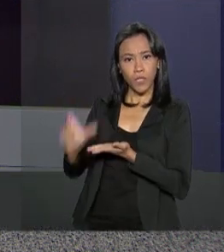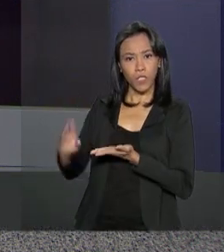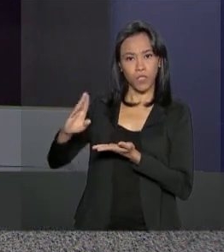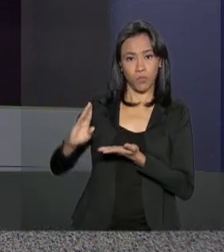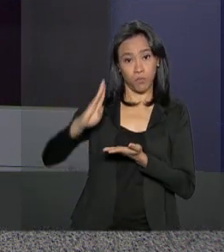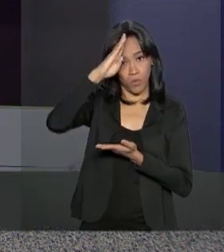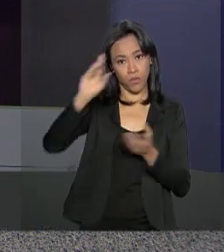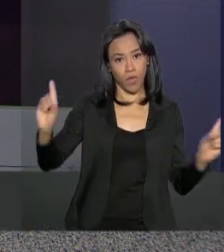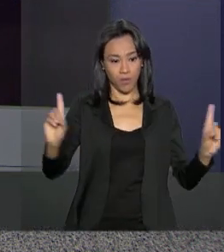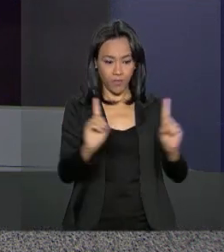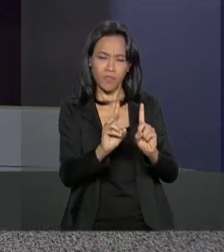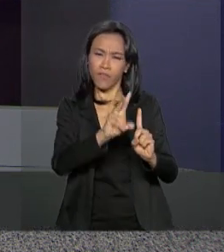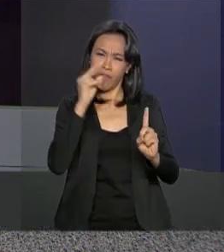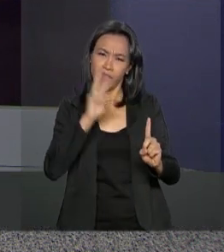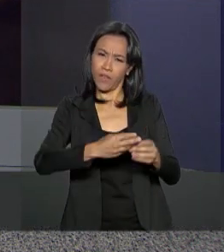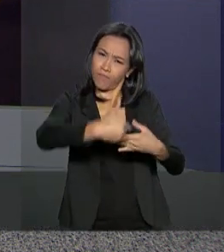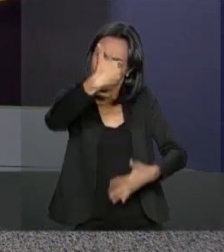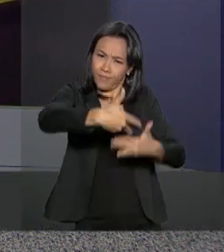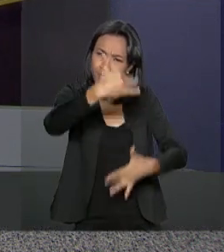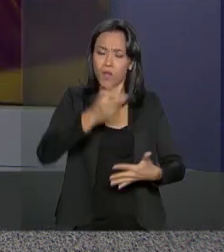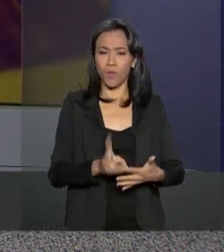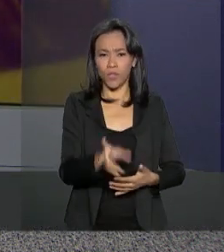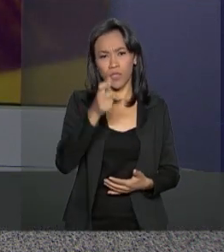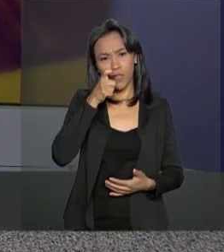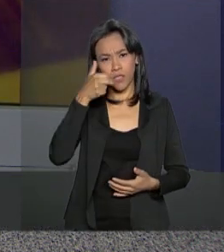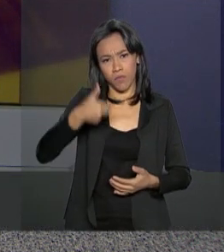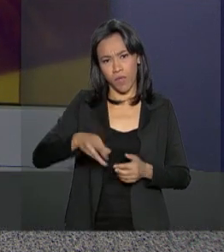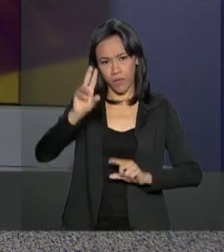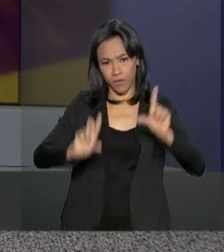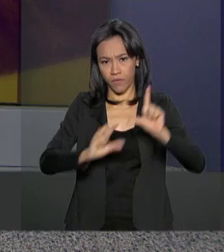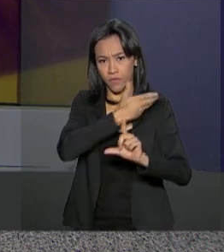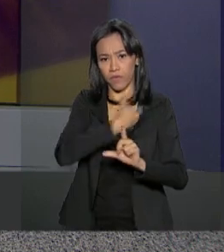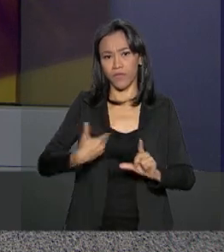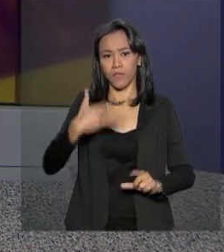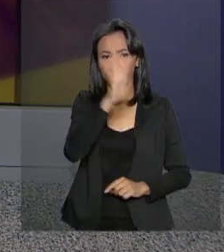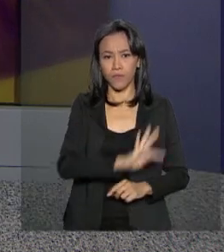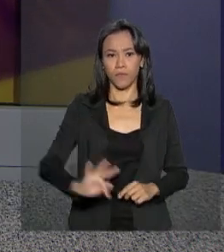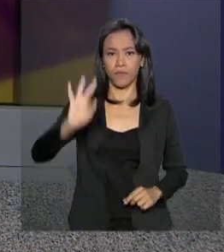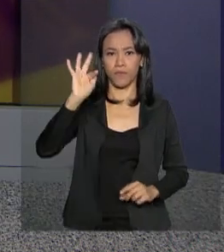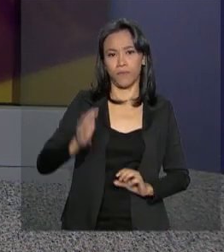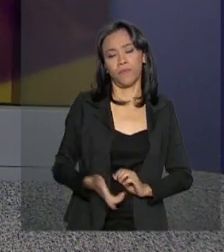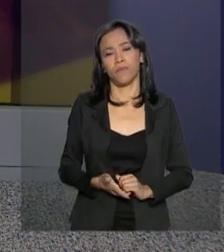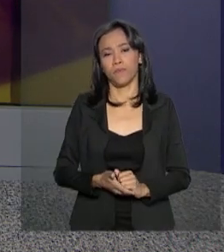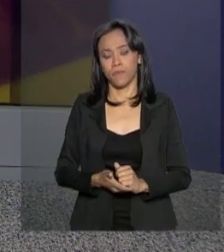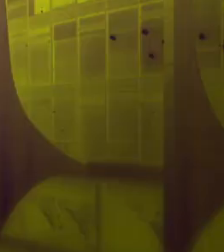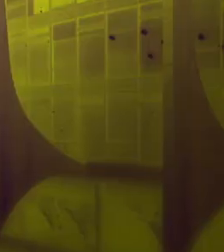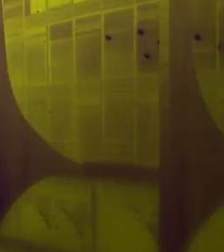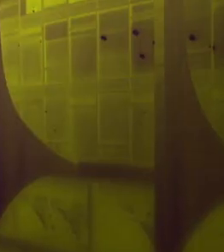encontra também nas nossas redes sociais. Continue aqui com a gente, NBR, a TV do Governo Federal.